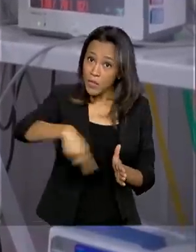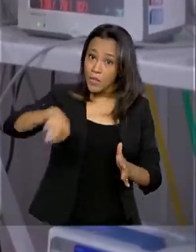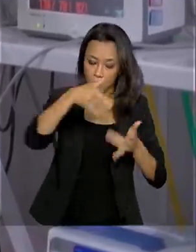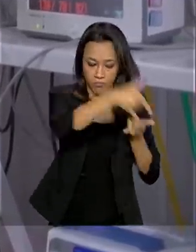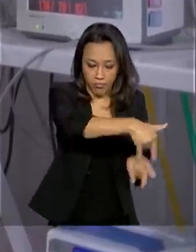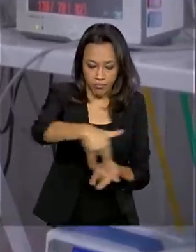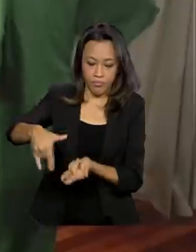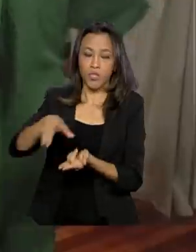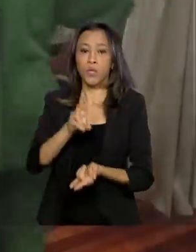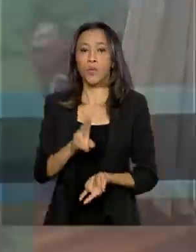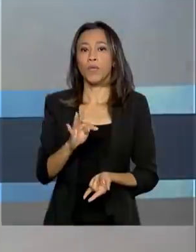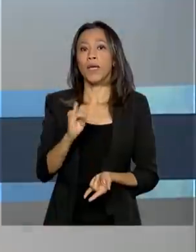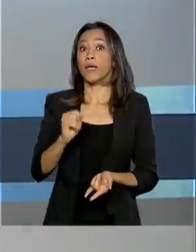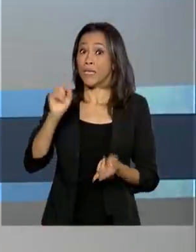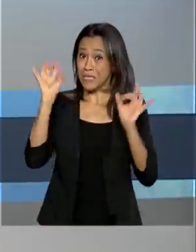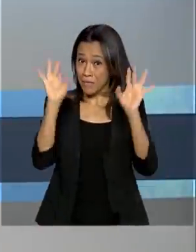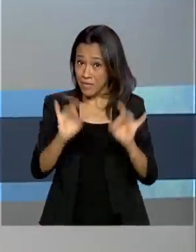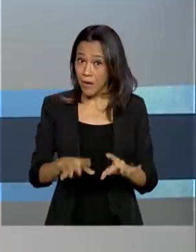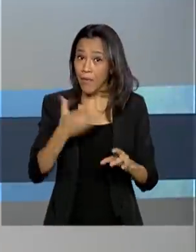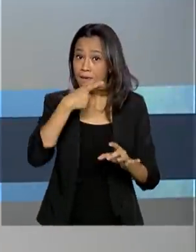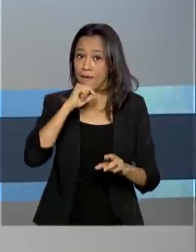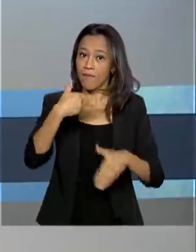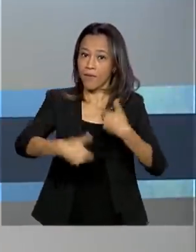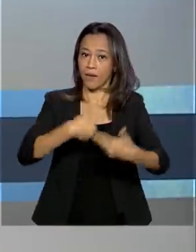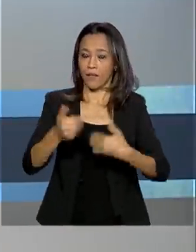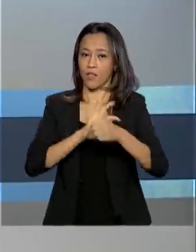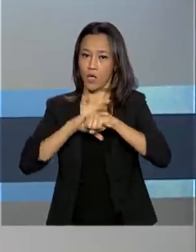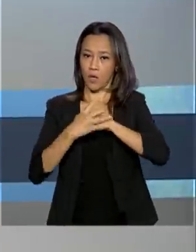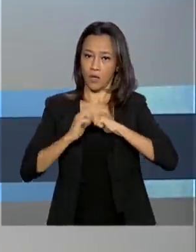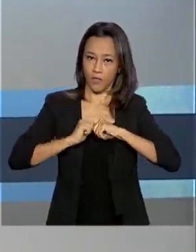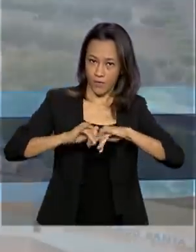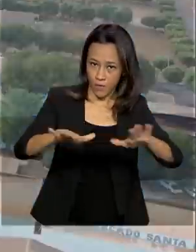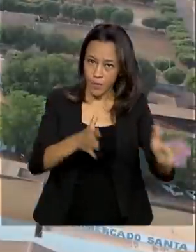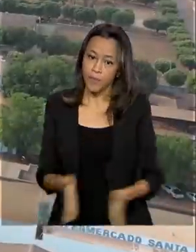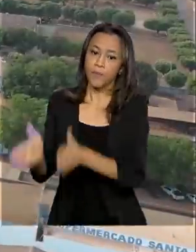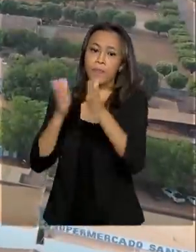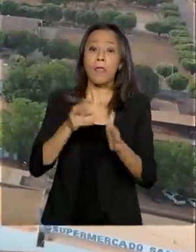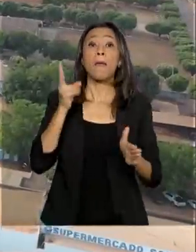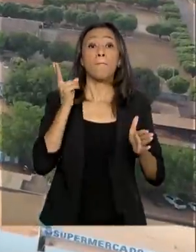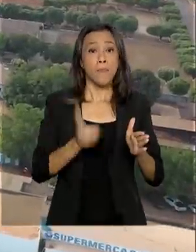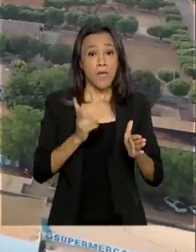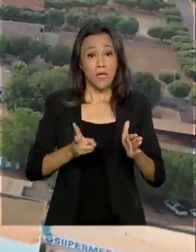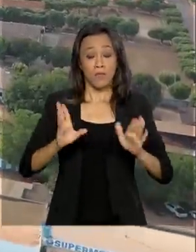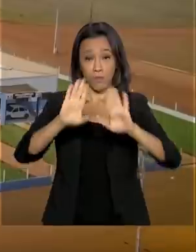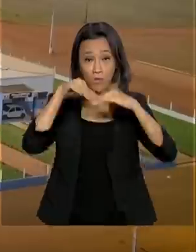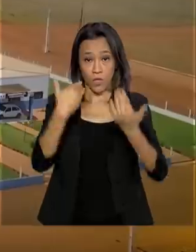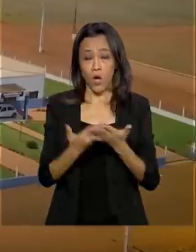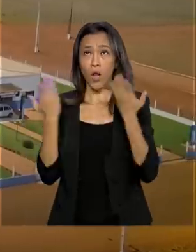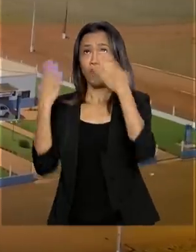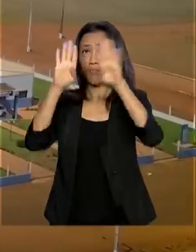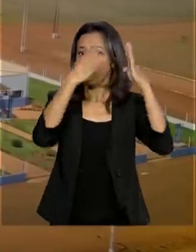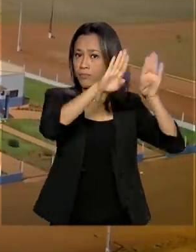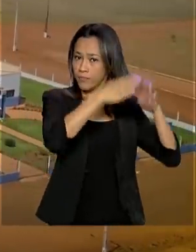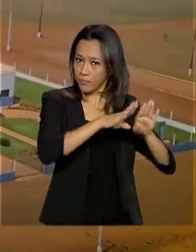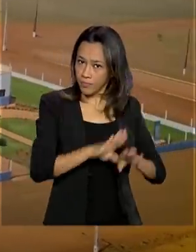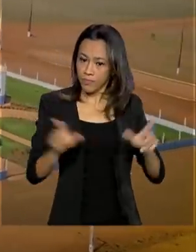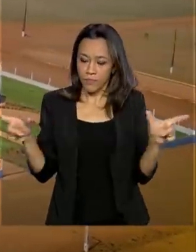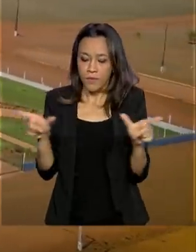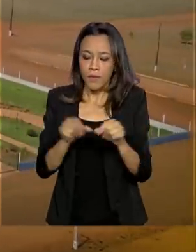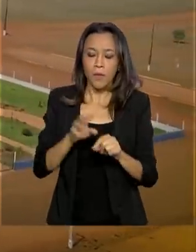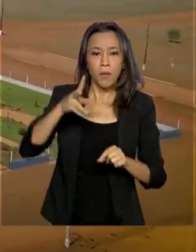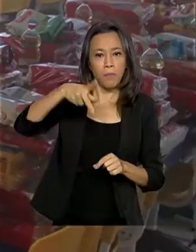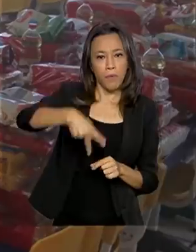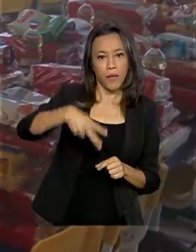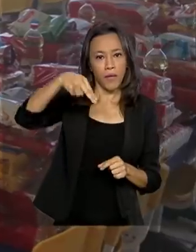pacientes com coronavírus. E veja também, mesmo com as aulas suspensas, Programa Nacional de Alimentação